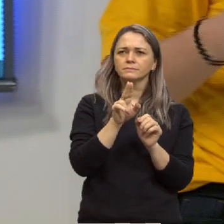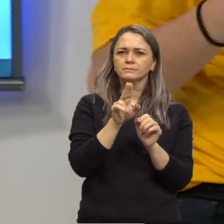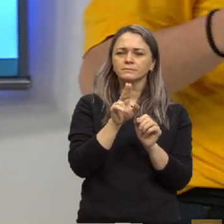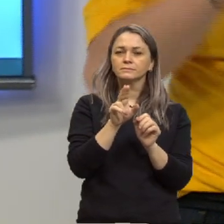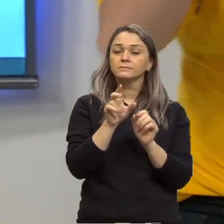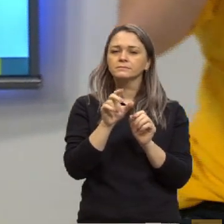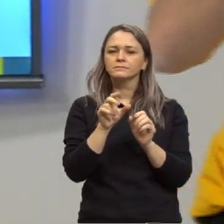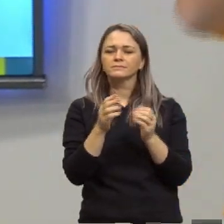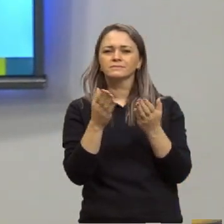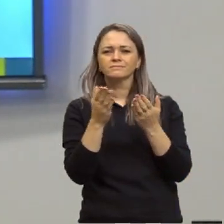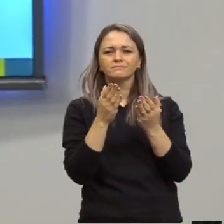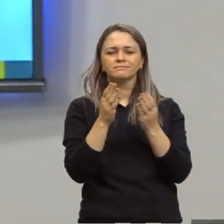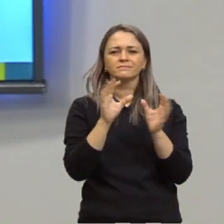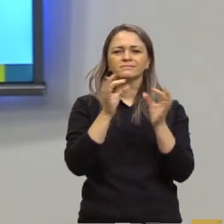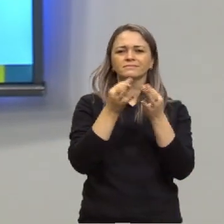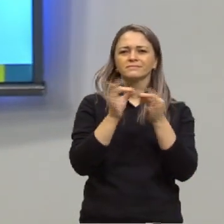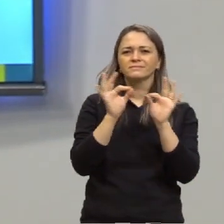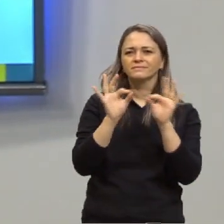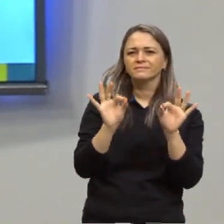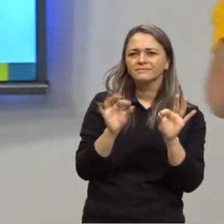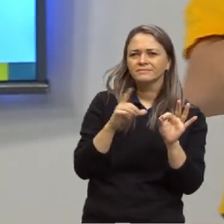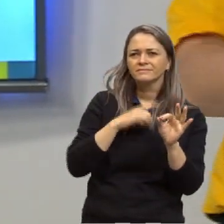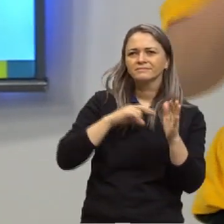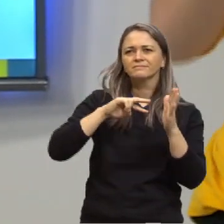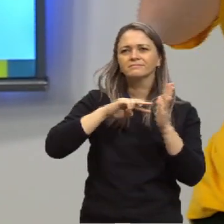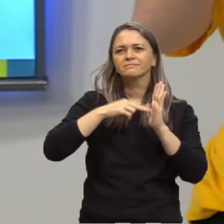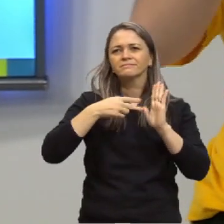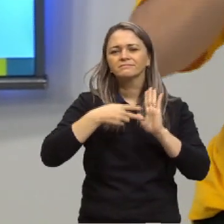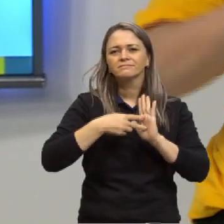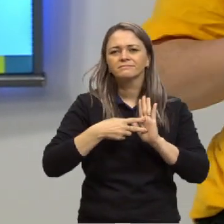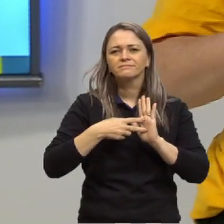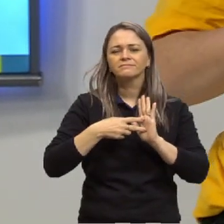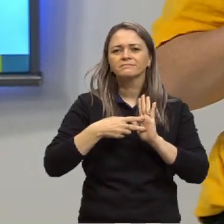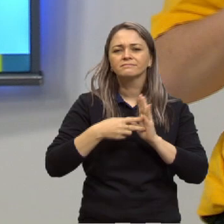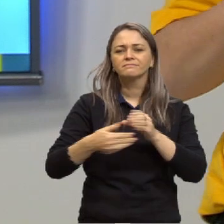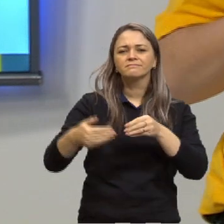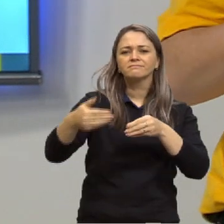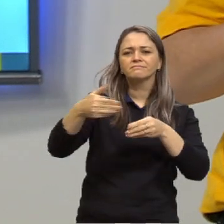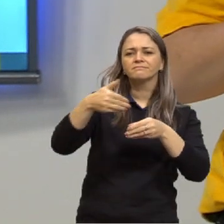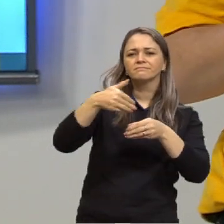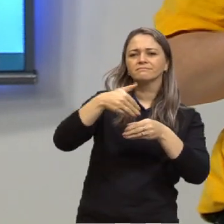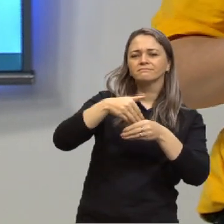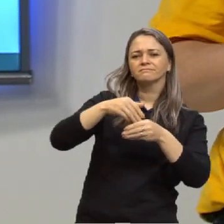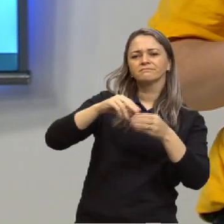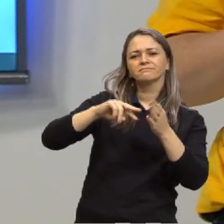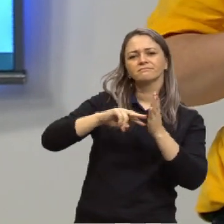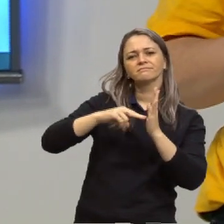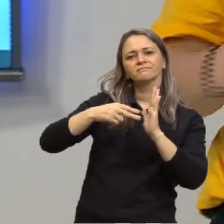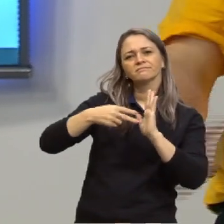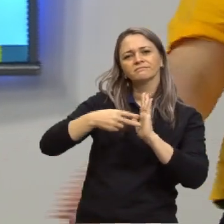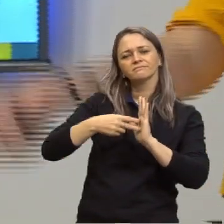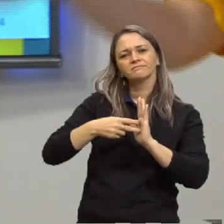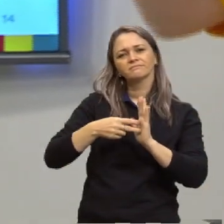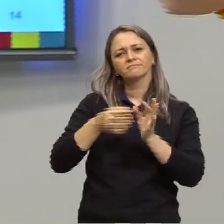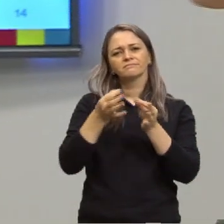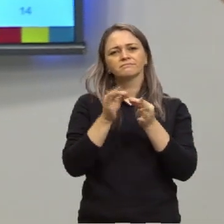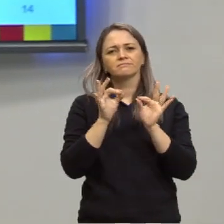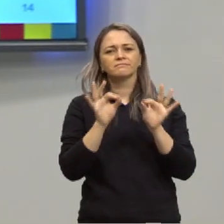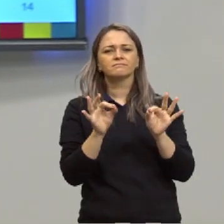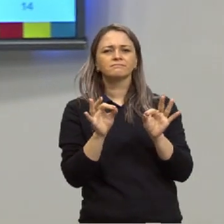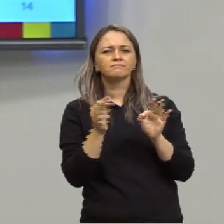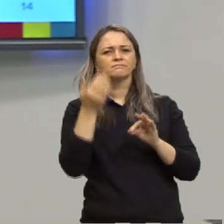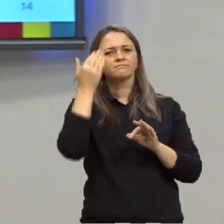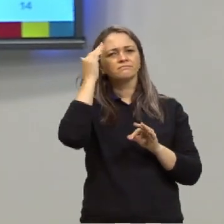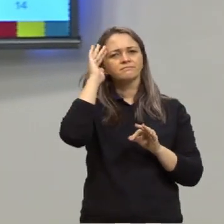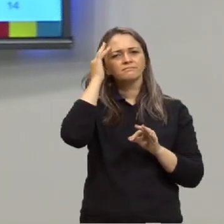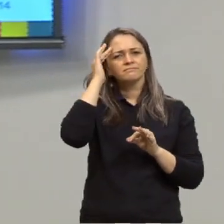sintática adquirir um significado e dentro desse significado da análise sintática a gente vai poder entender